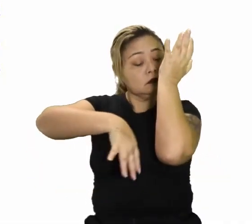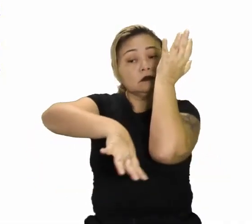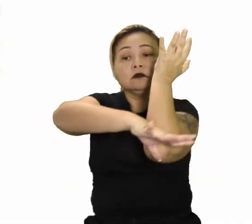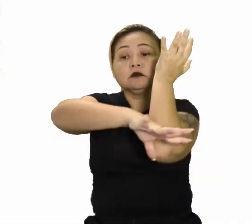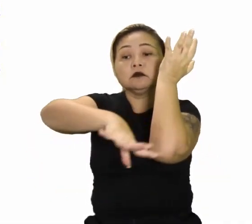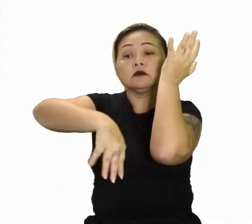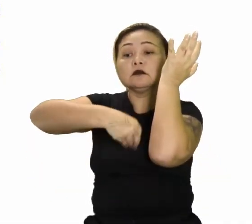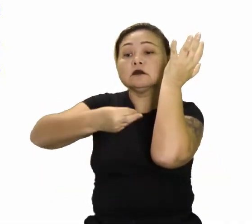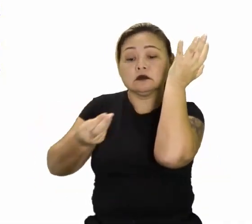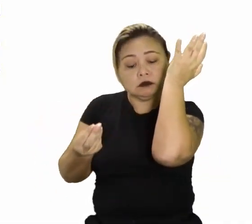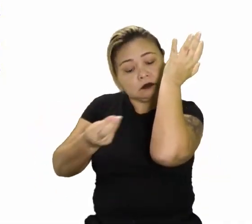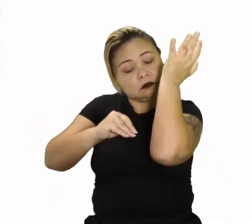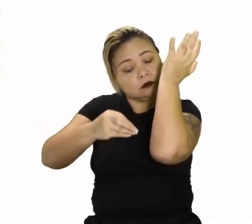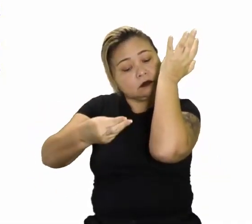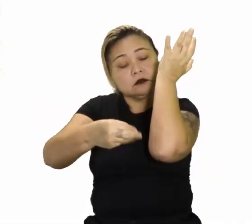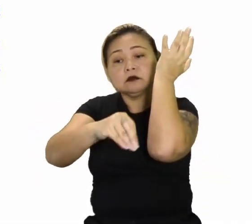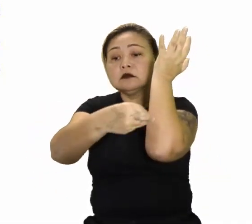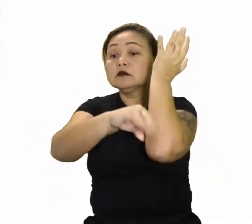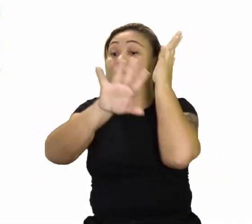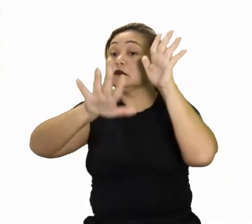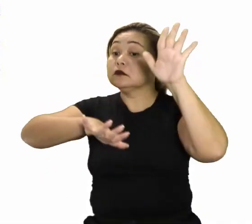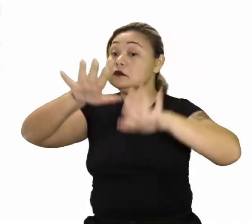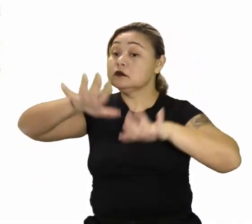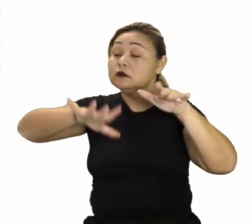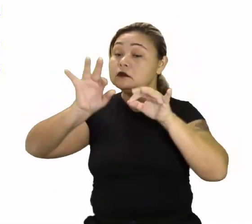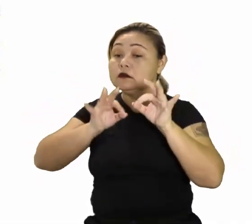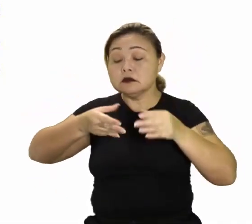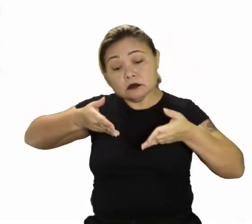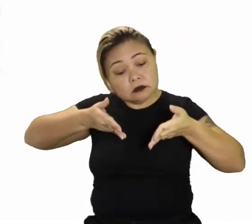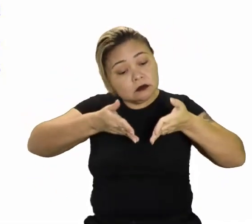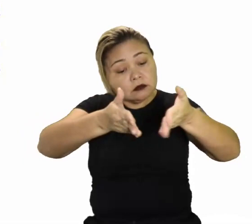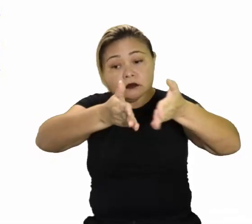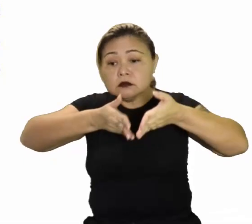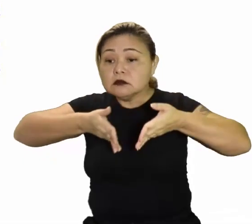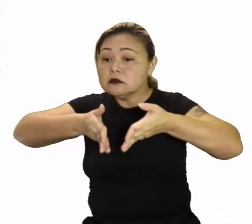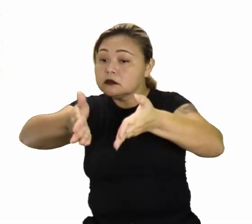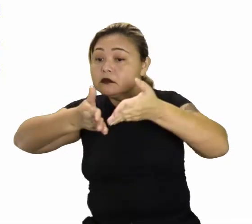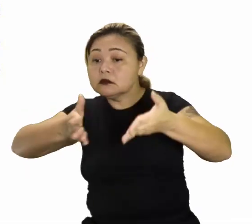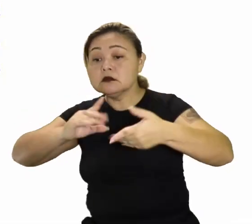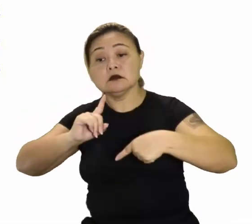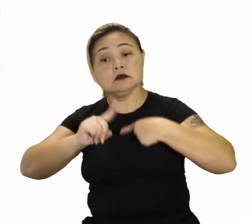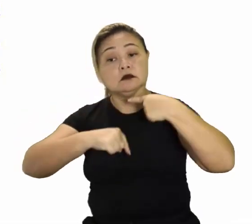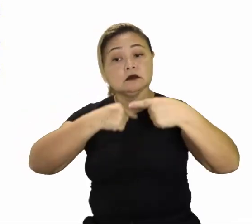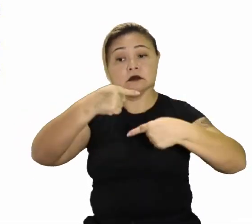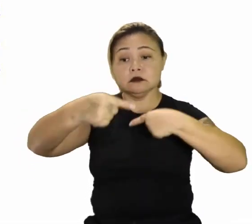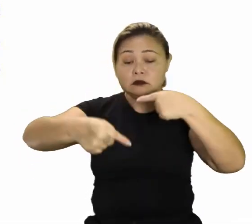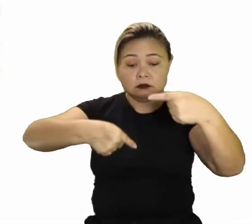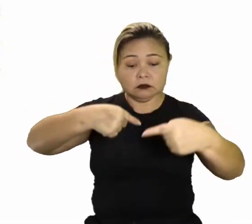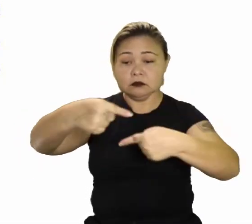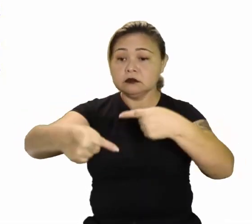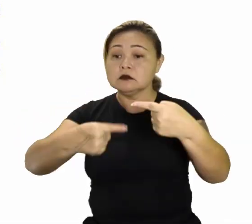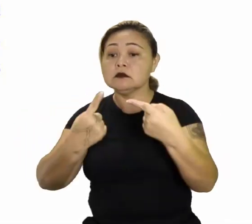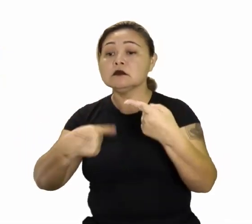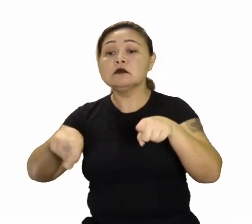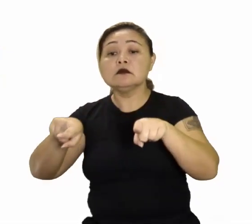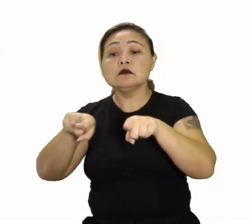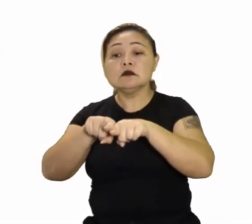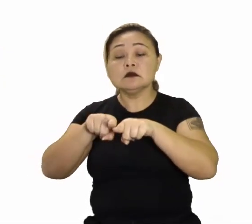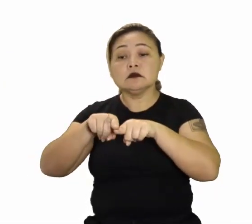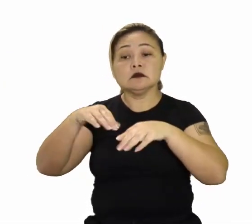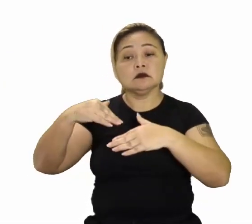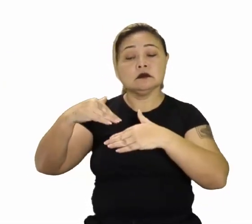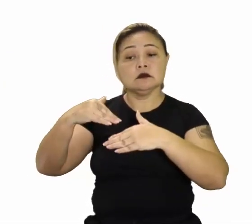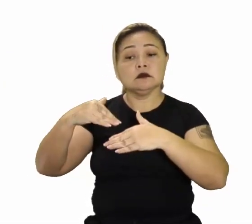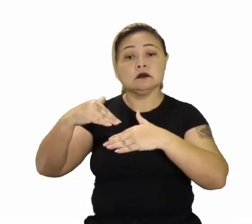misturar outros componentes. Isso vai depender do enfileiramento. Isso vai depender do processo de indicação e o processo de